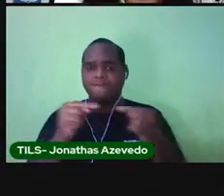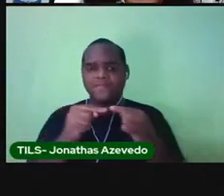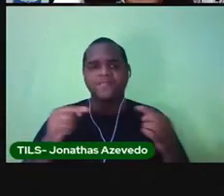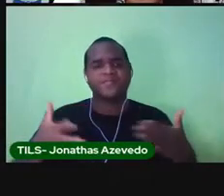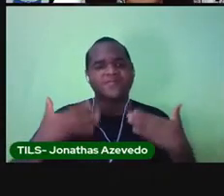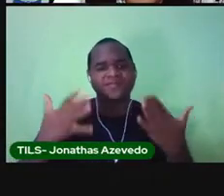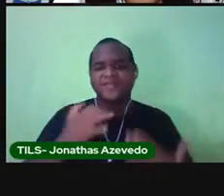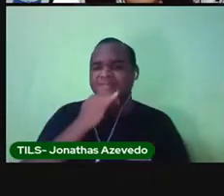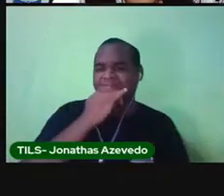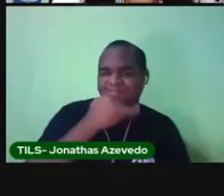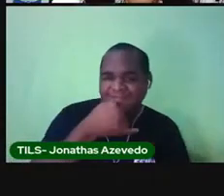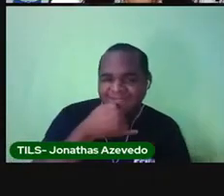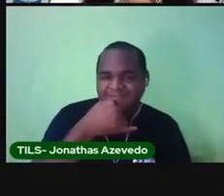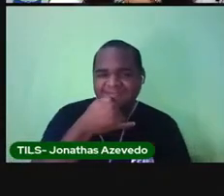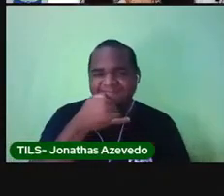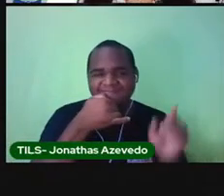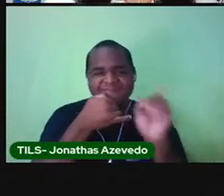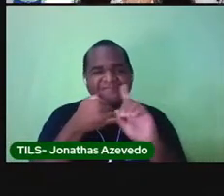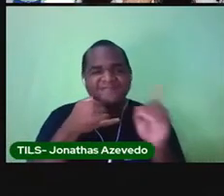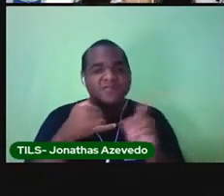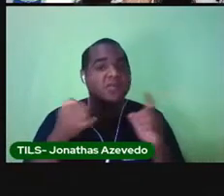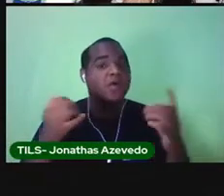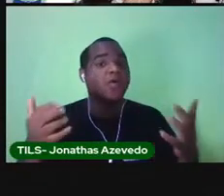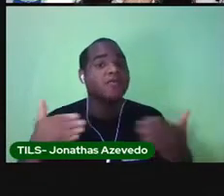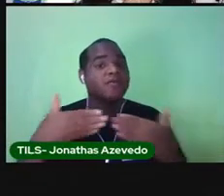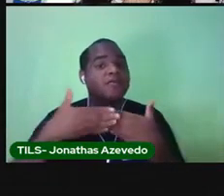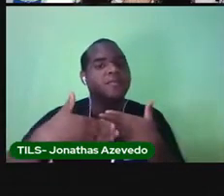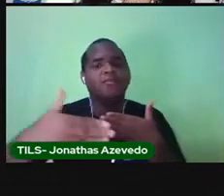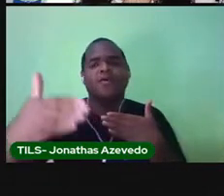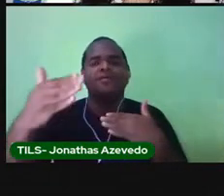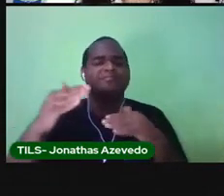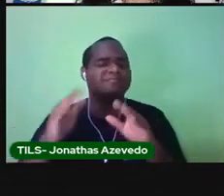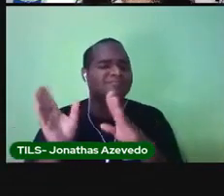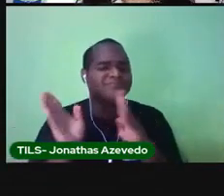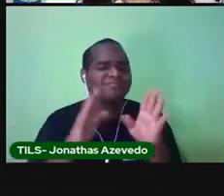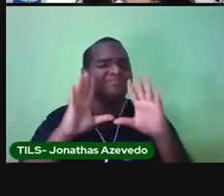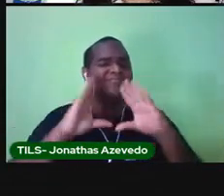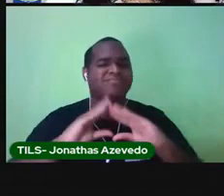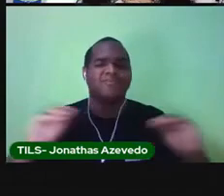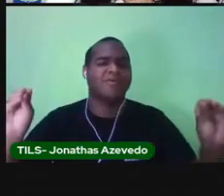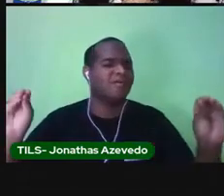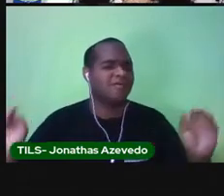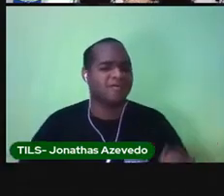tristinho aí onde você estiver, daqui a pouco passa, certo?